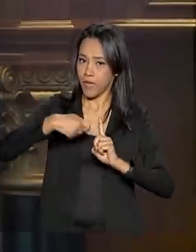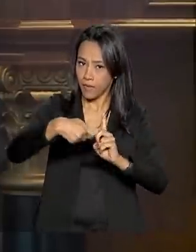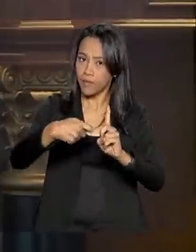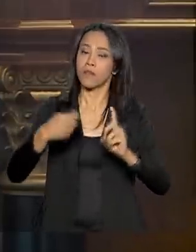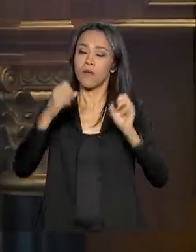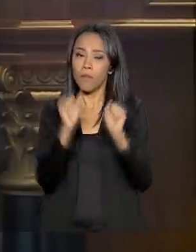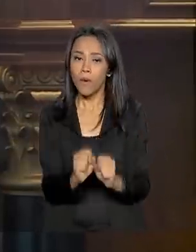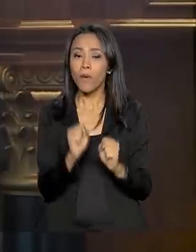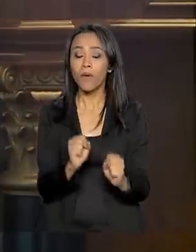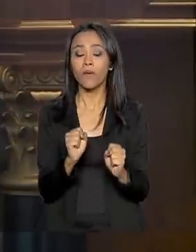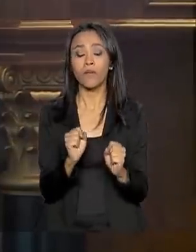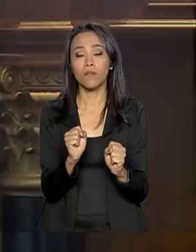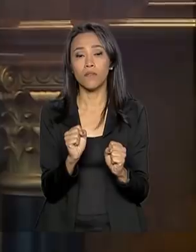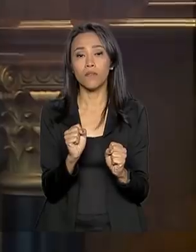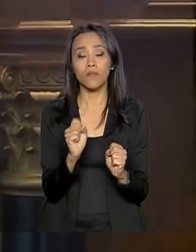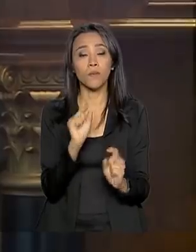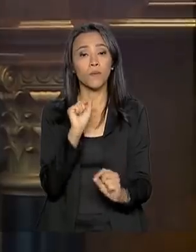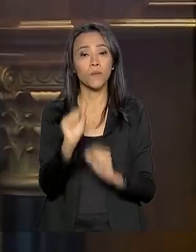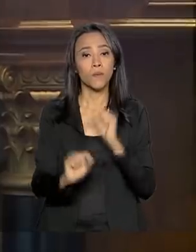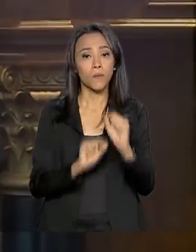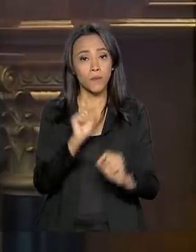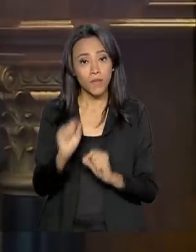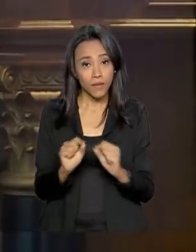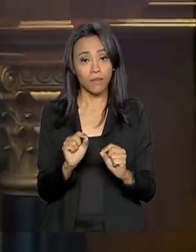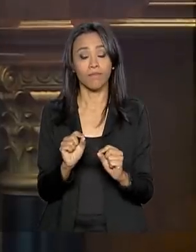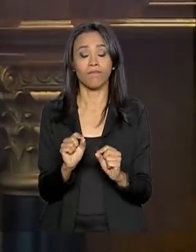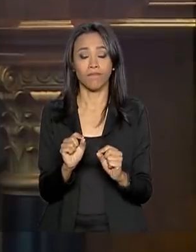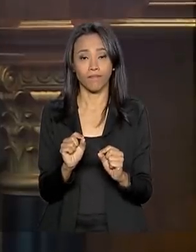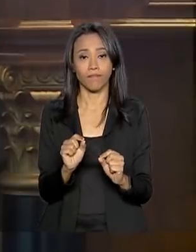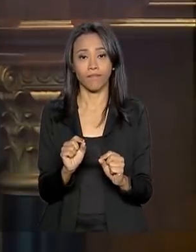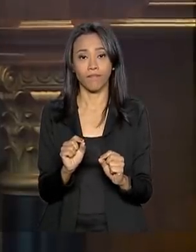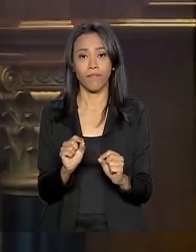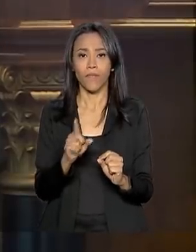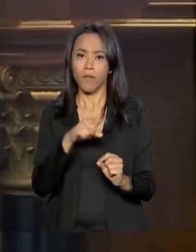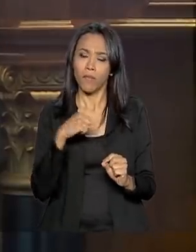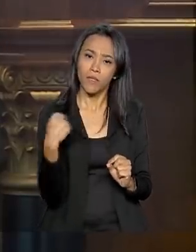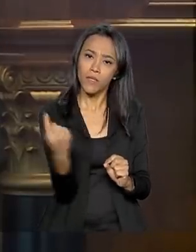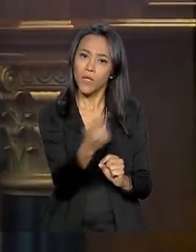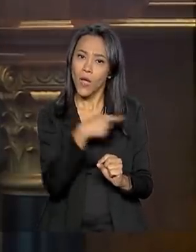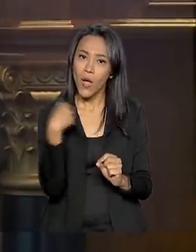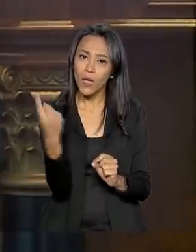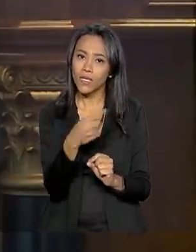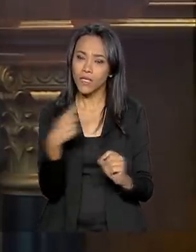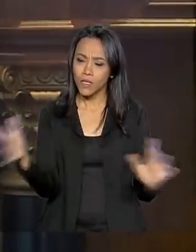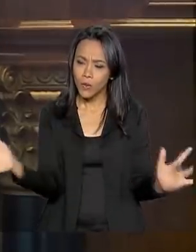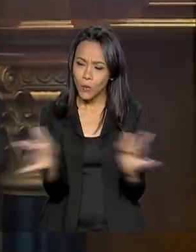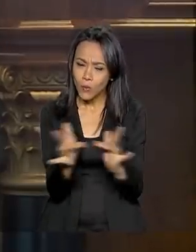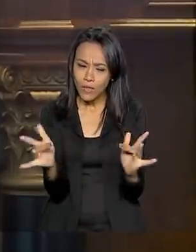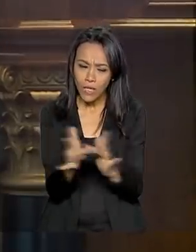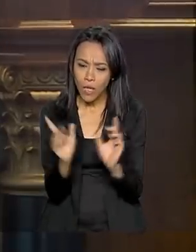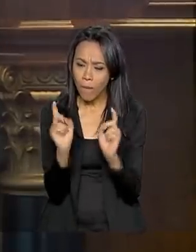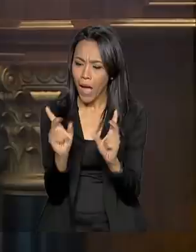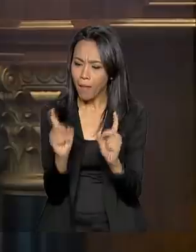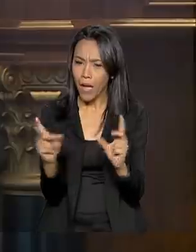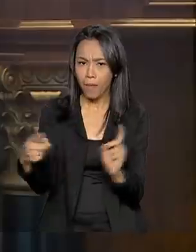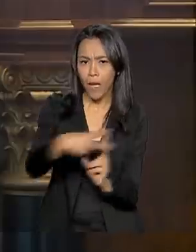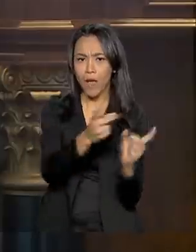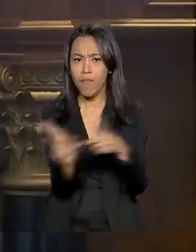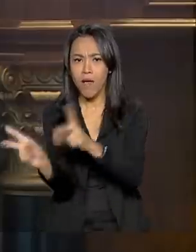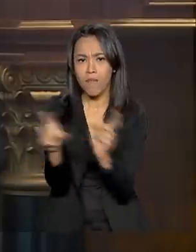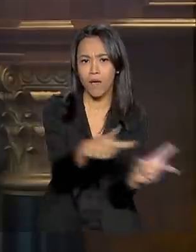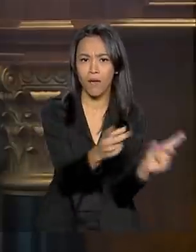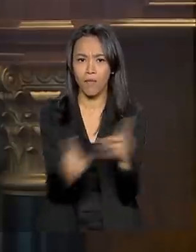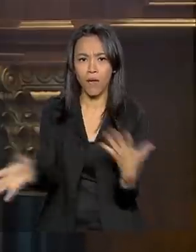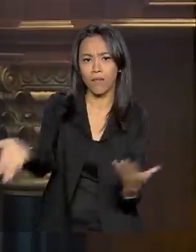levar a irmanados, fazermos comércio, assinarmos, quem